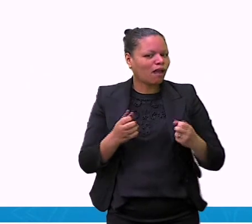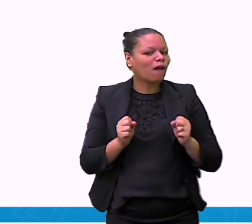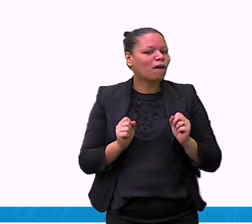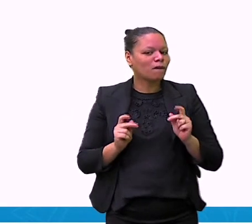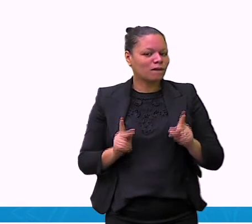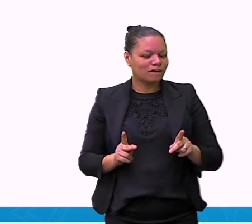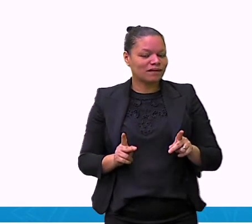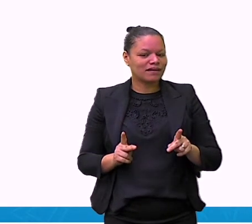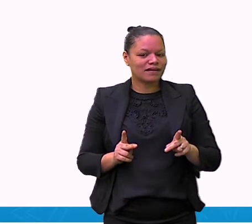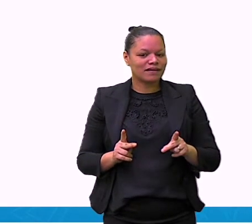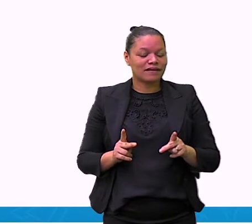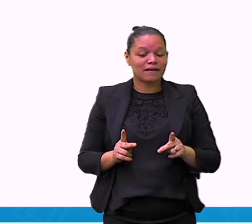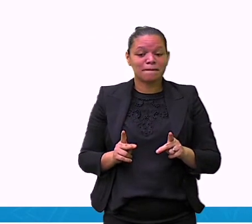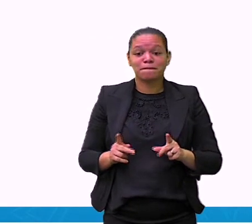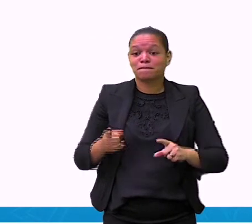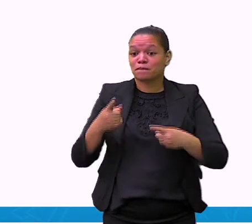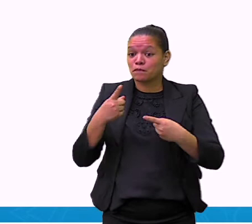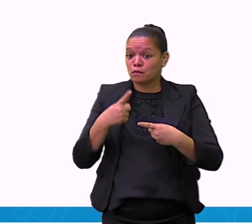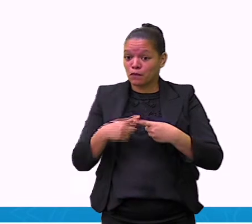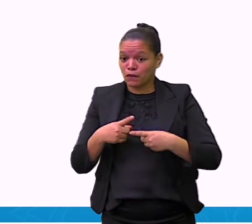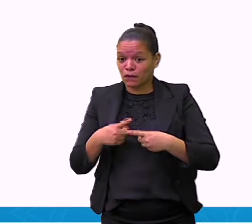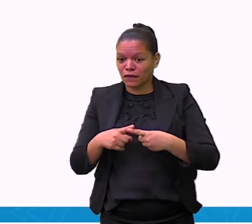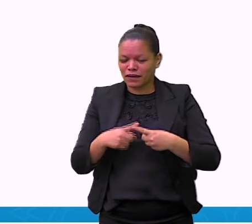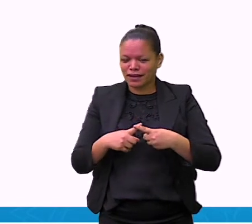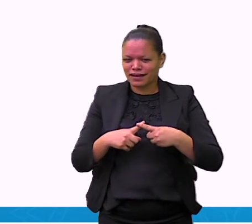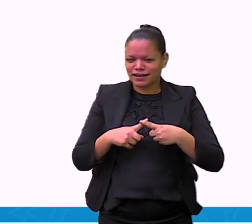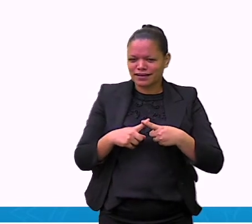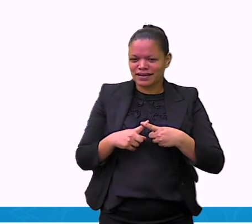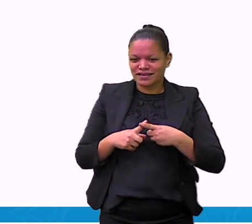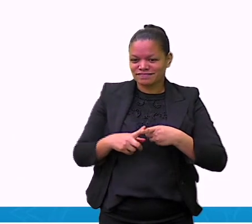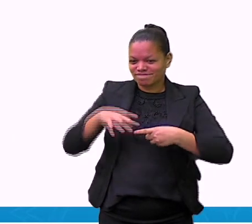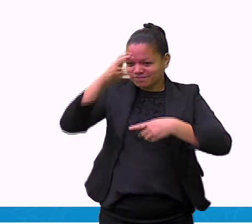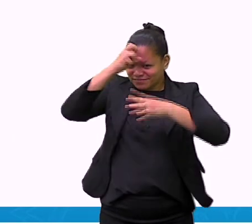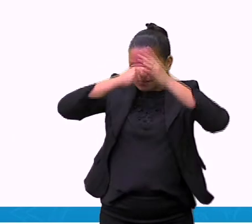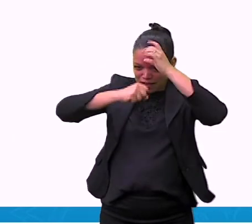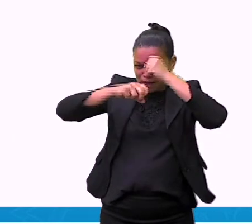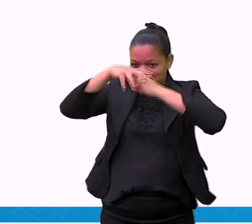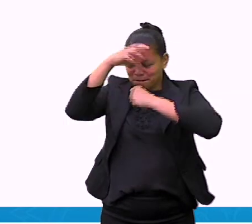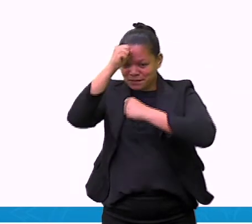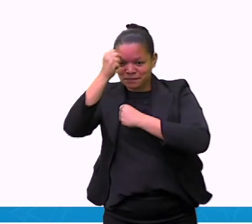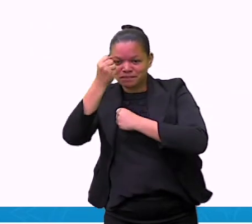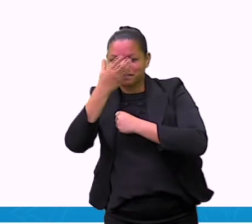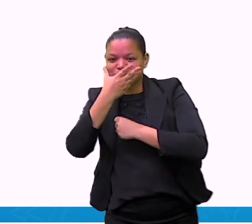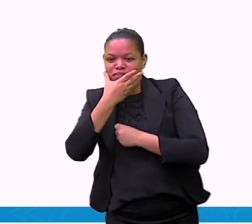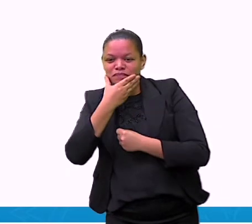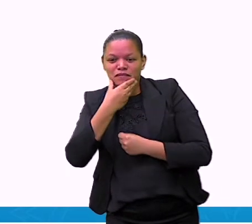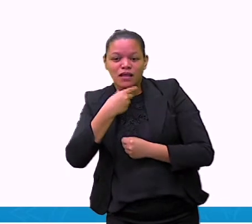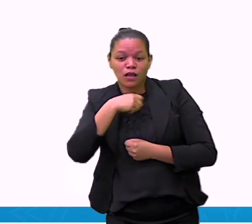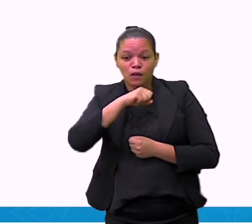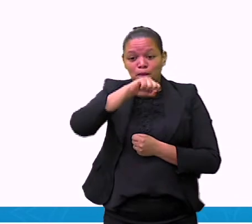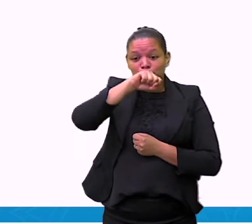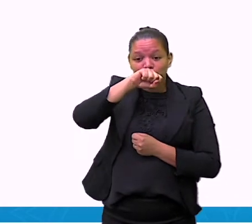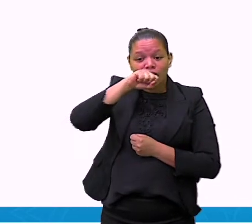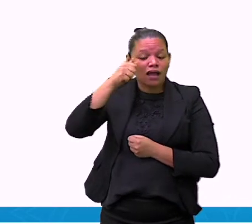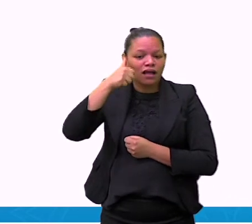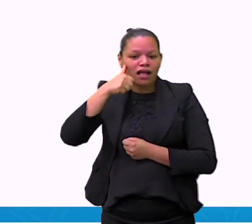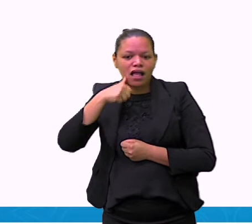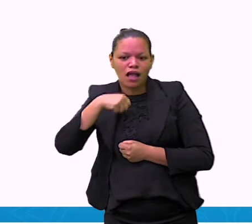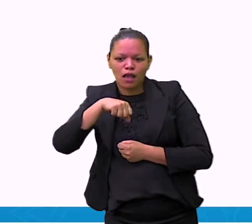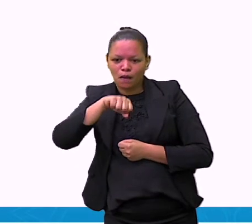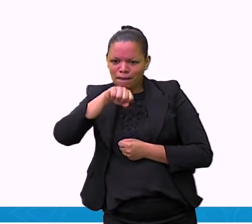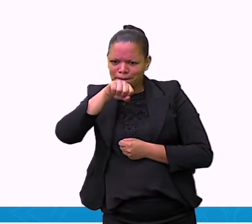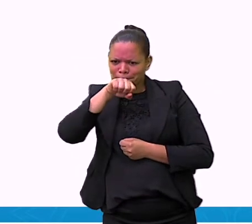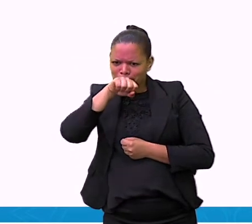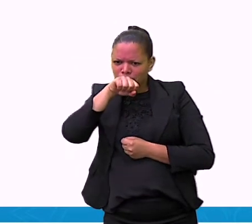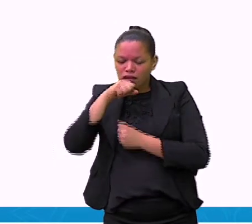aprendendo com a sua mãe. Fala que eles são lentos e que eles aprendem como os humanos, assim como